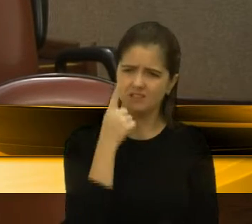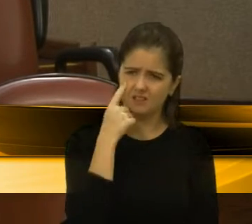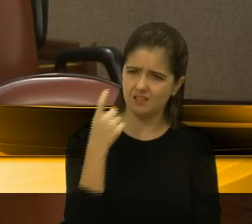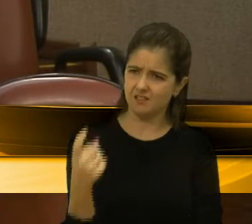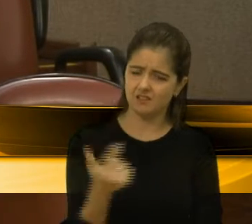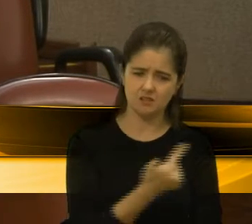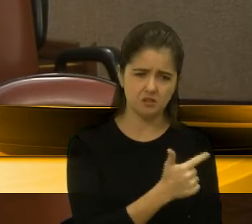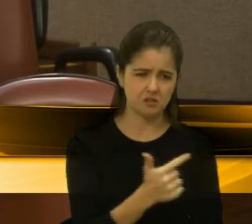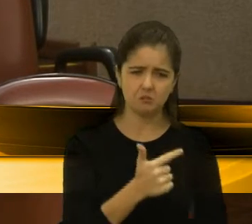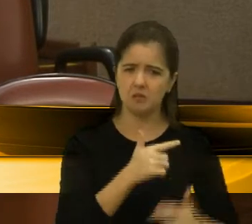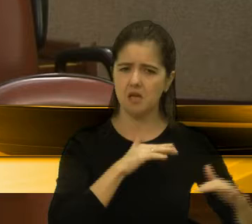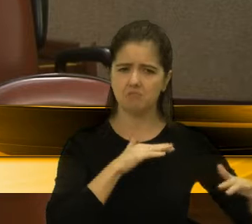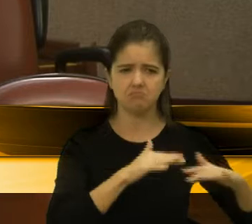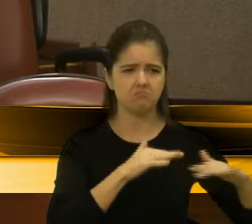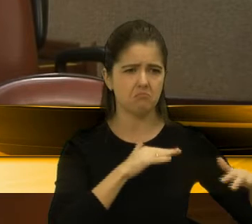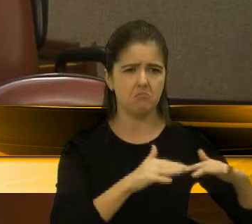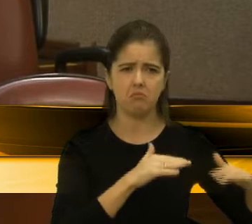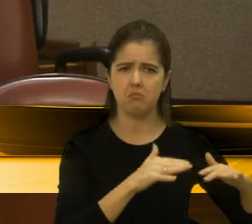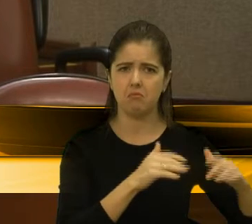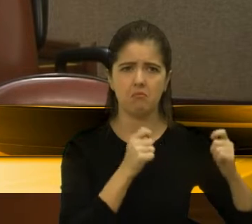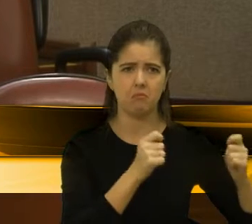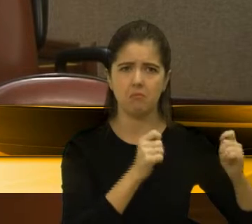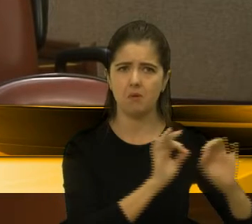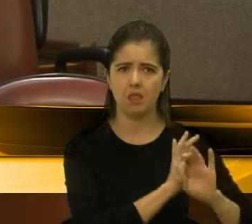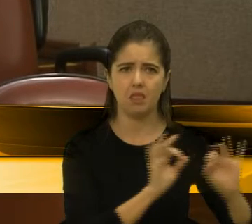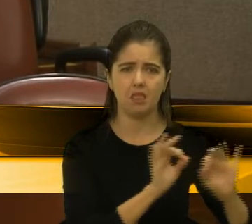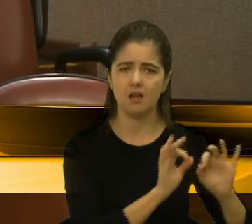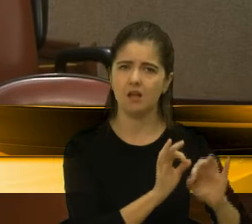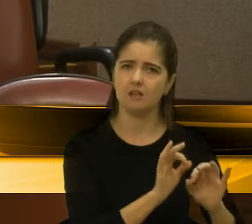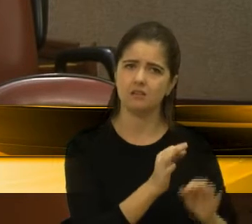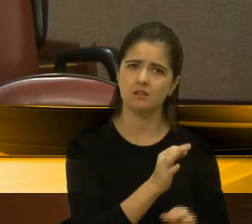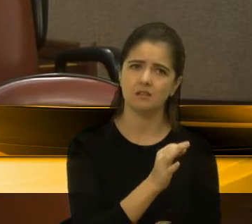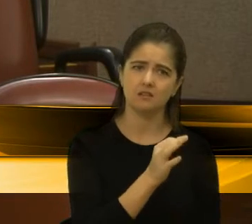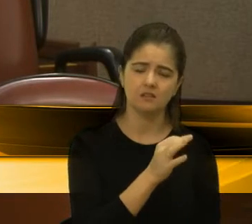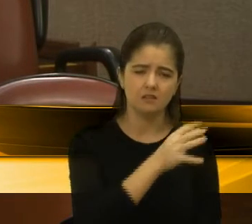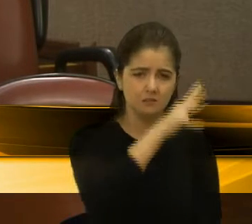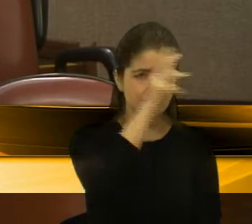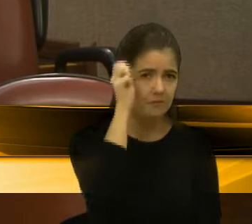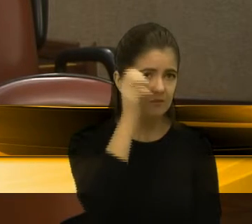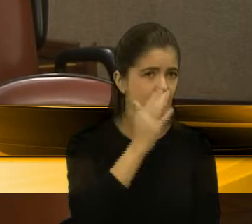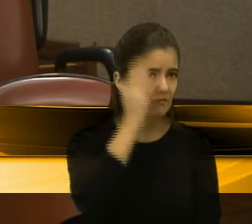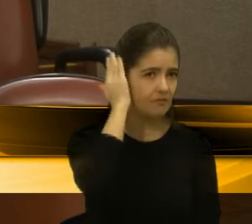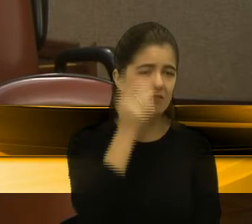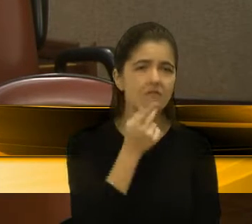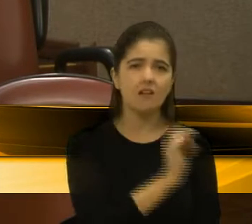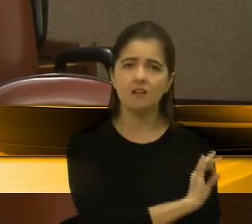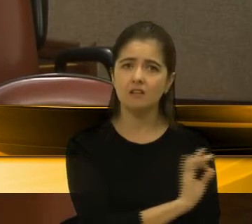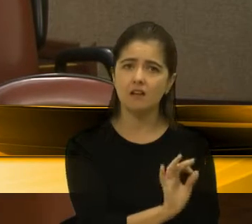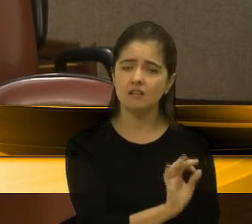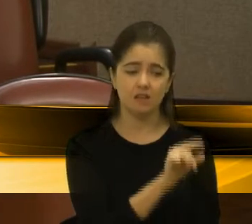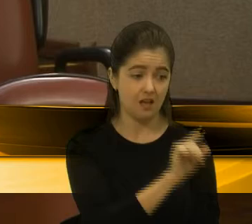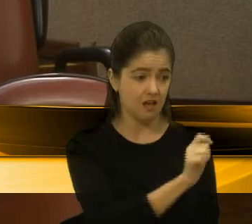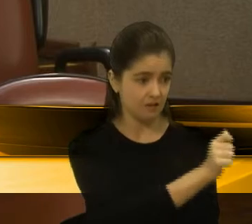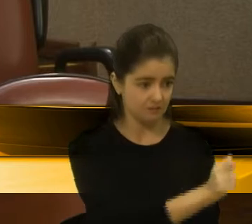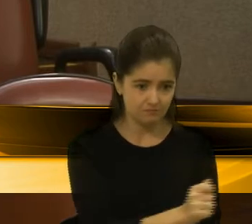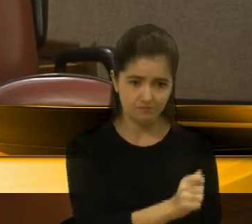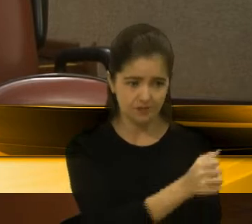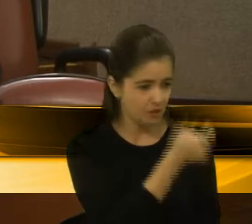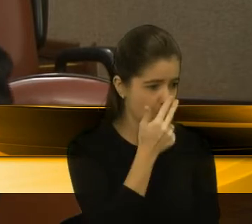não tem manifestações do senhor prefeito nesse sentido. Jogou a secretária no fogo,